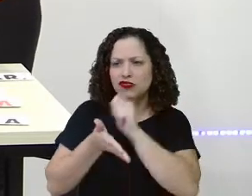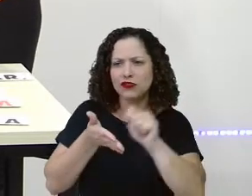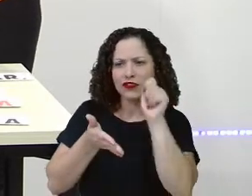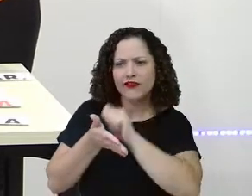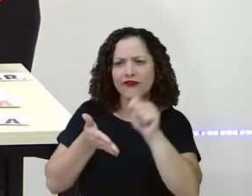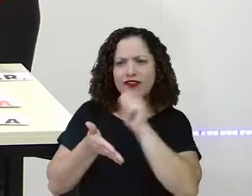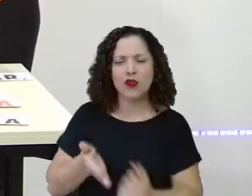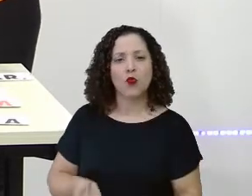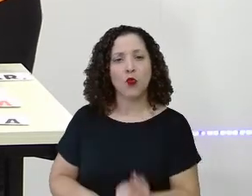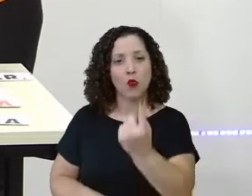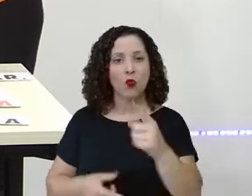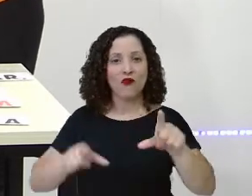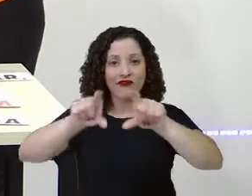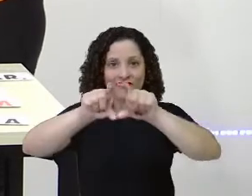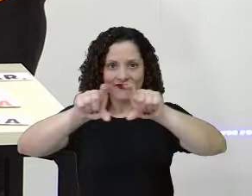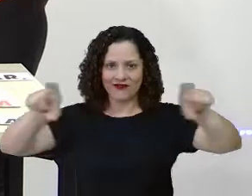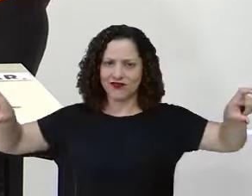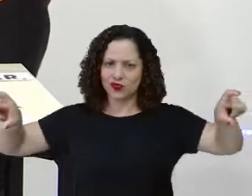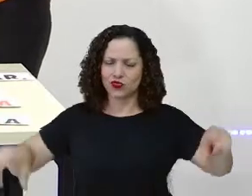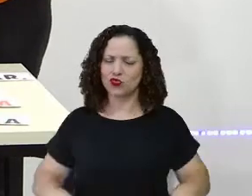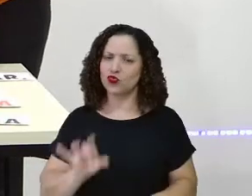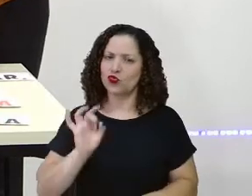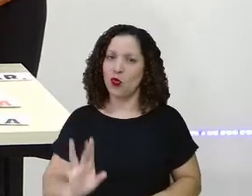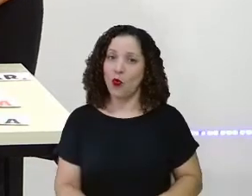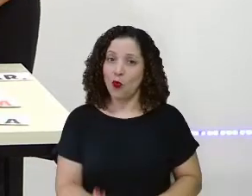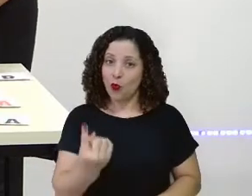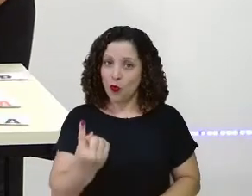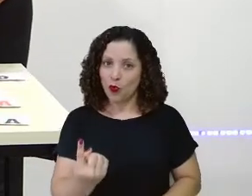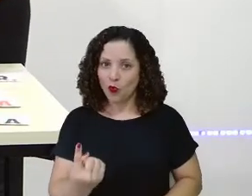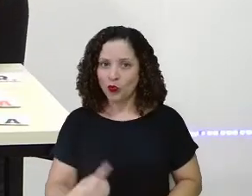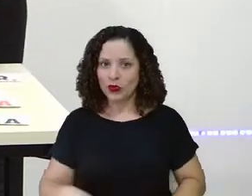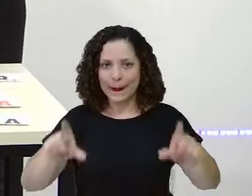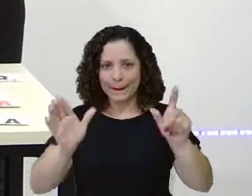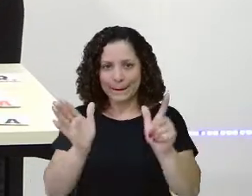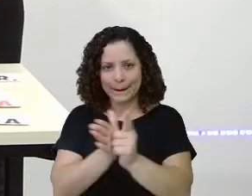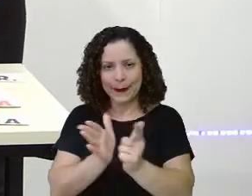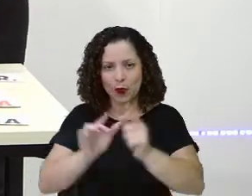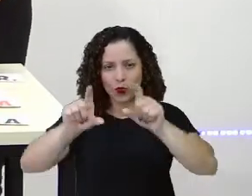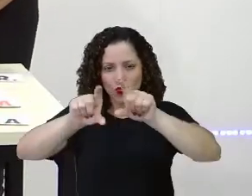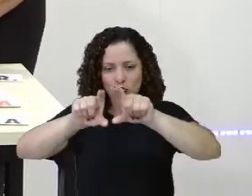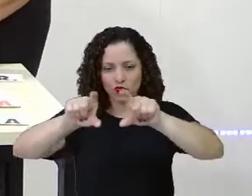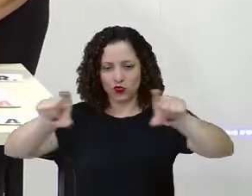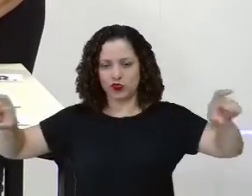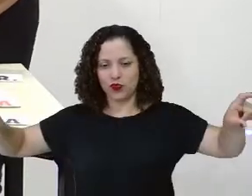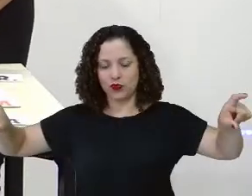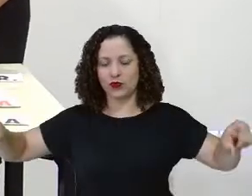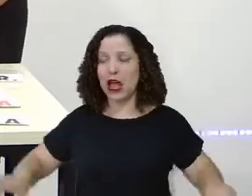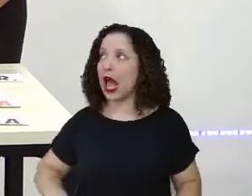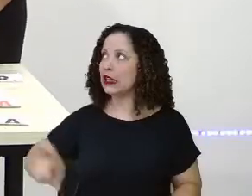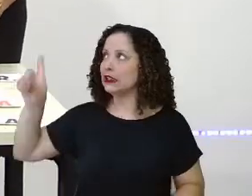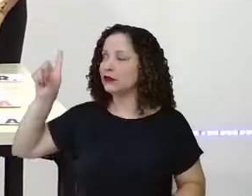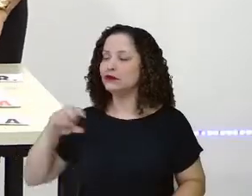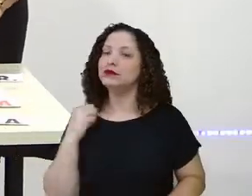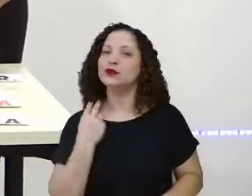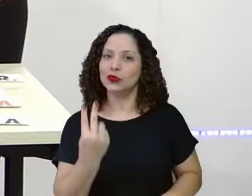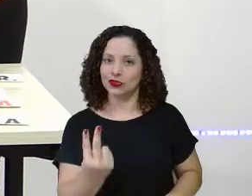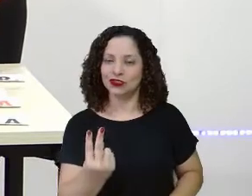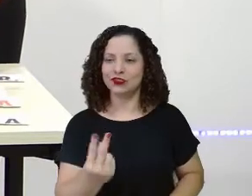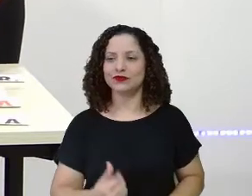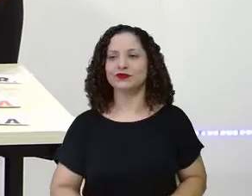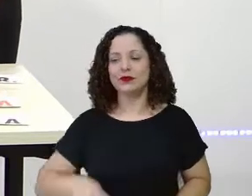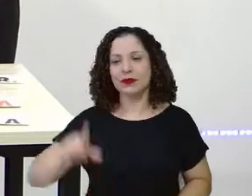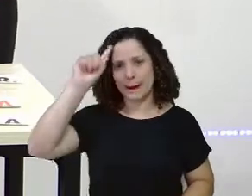um verso de uma quadrinha! Aqui a gente escreveu dois, não foi? Olha aqui! Você me mandou